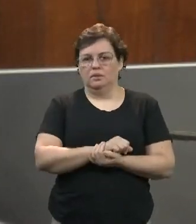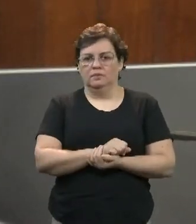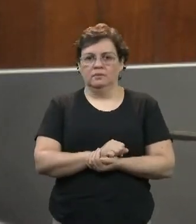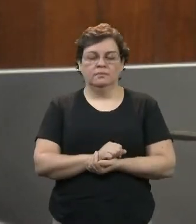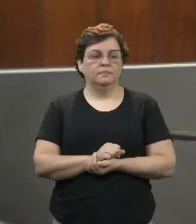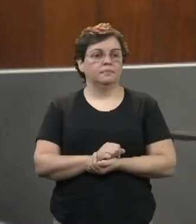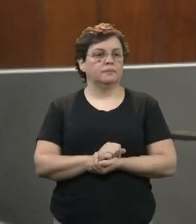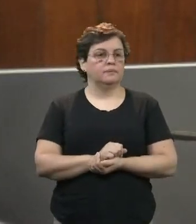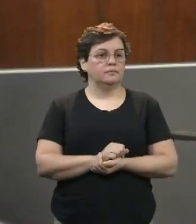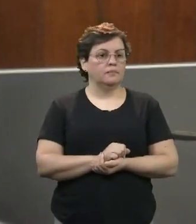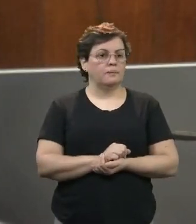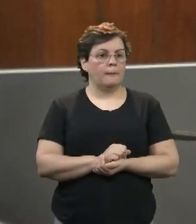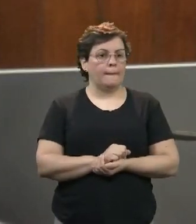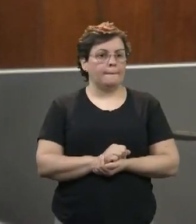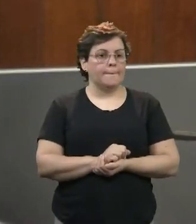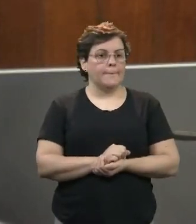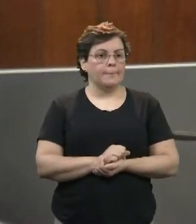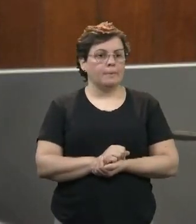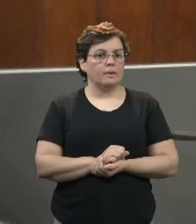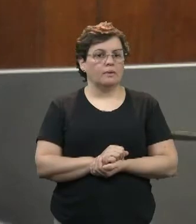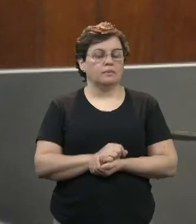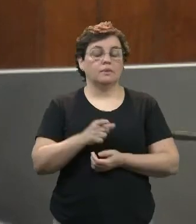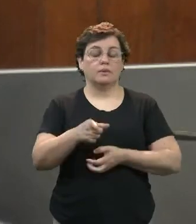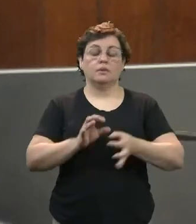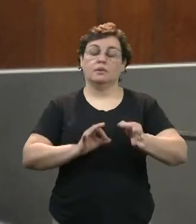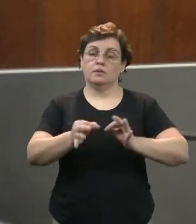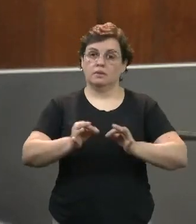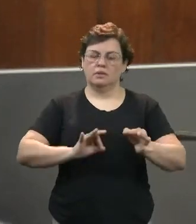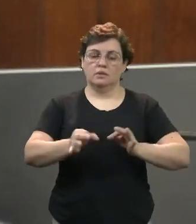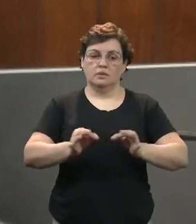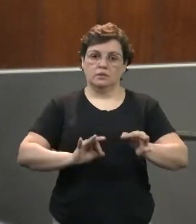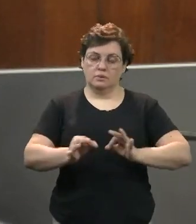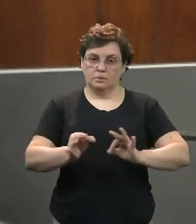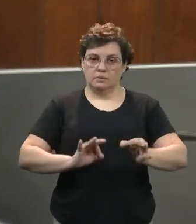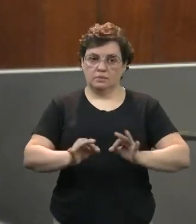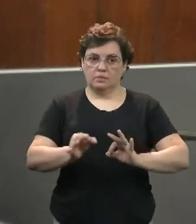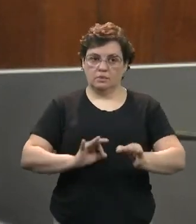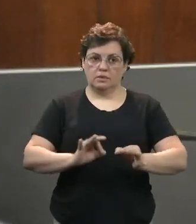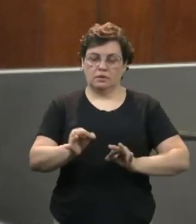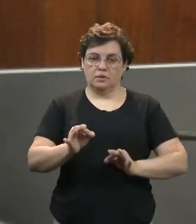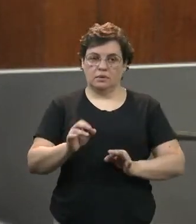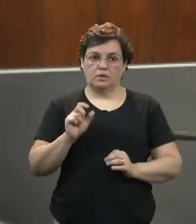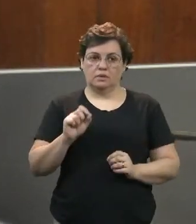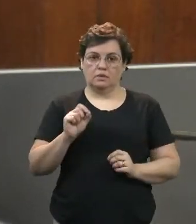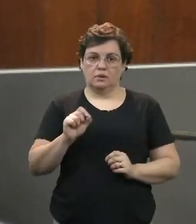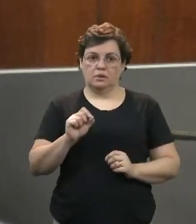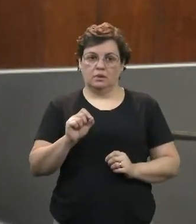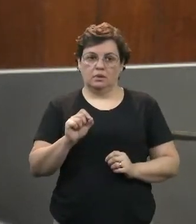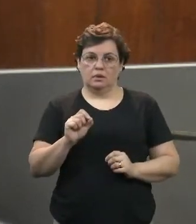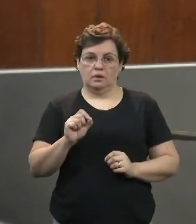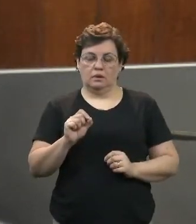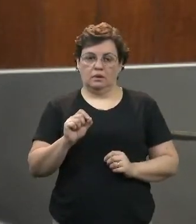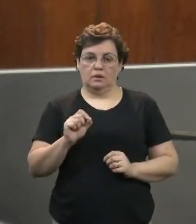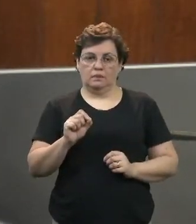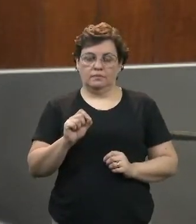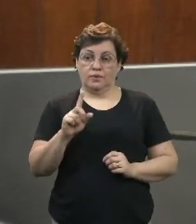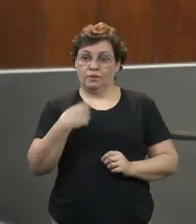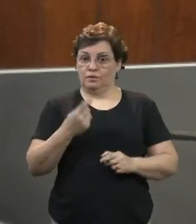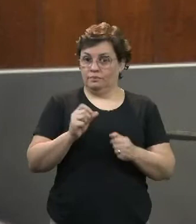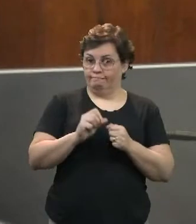E o fatídico projeto que nos incorreu ao erro